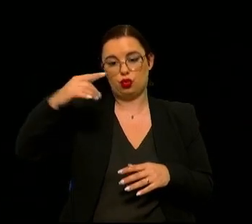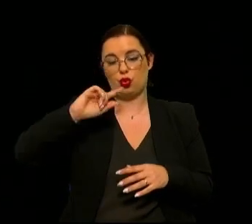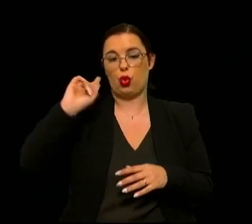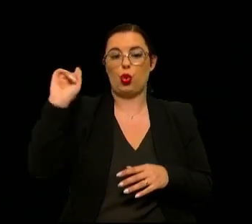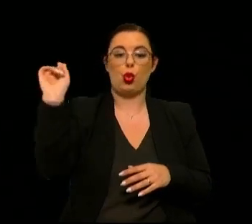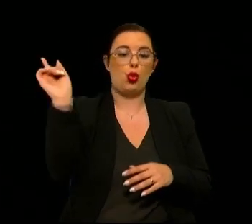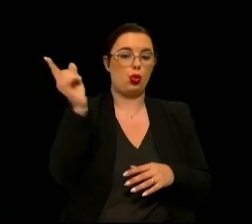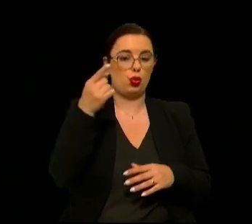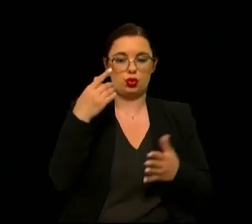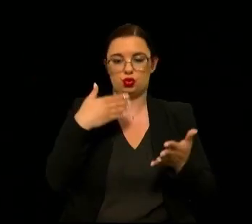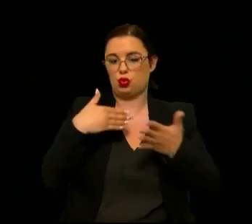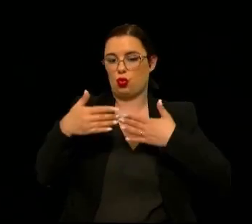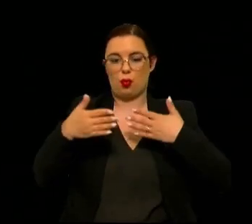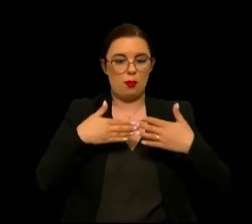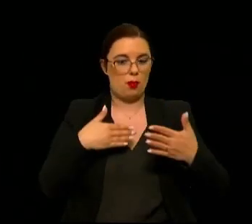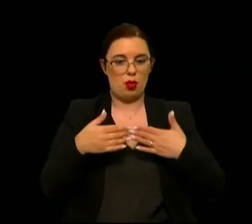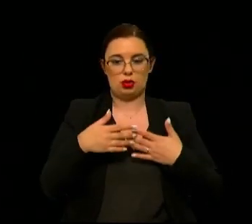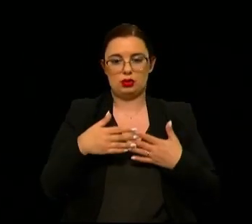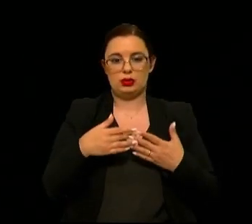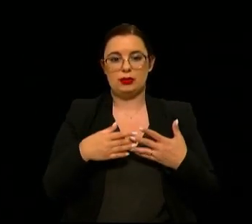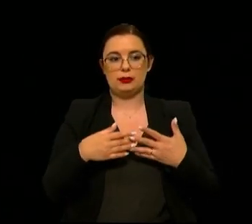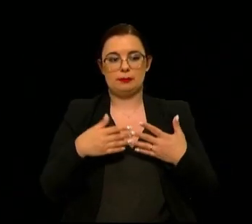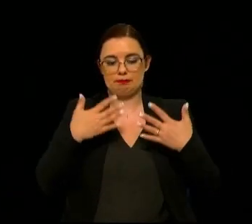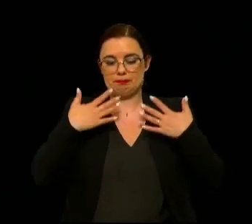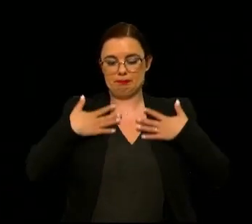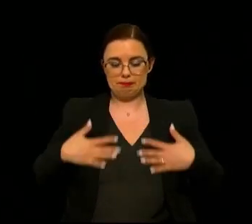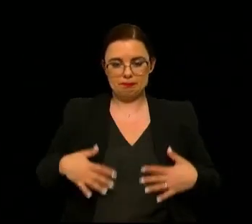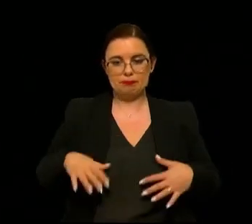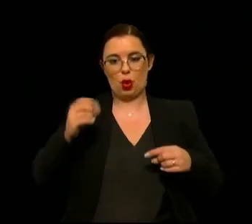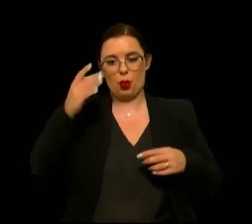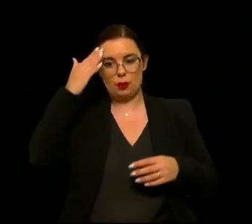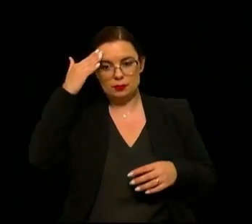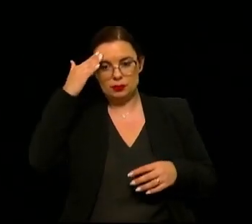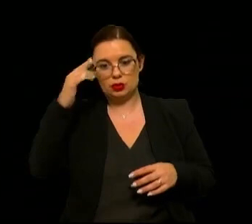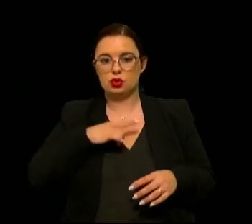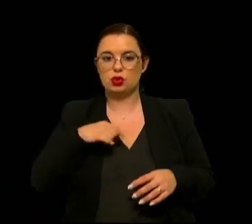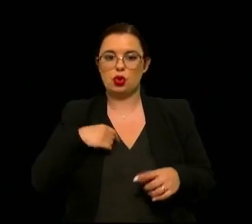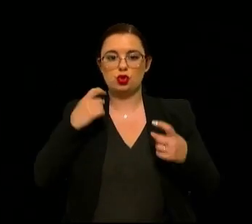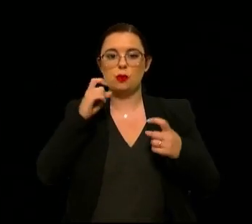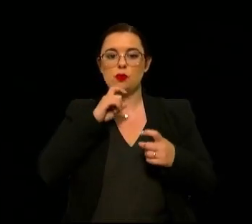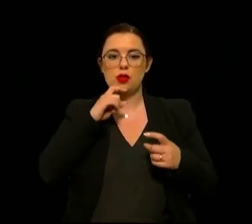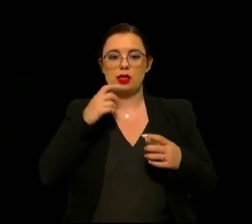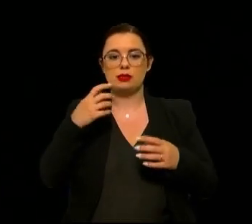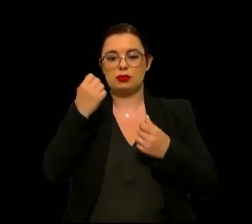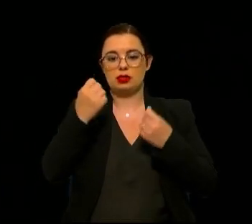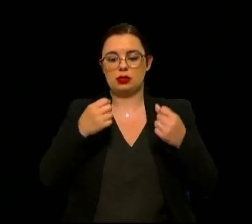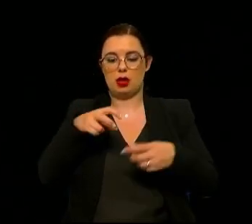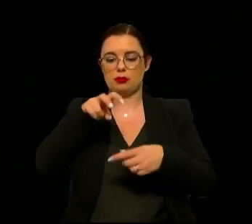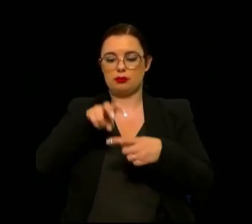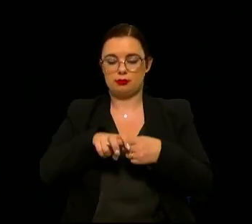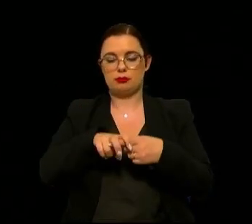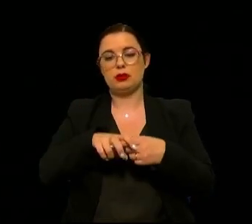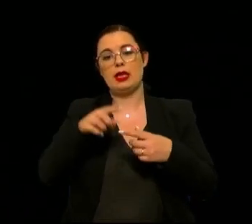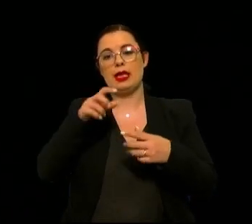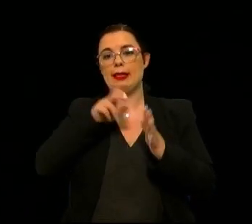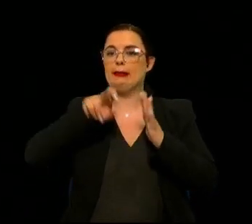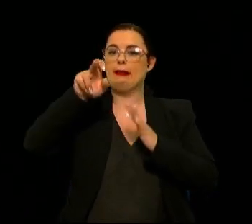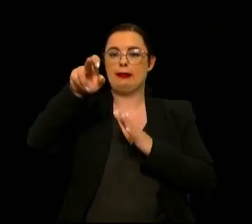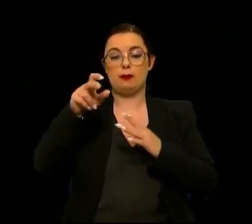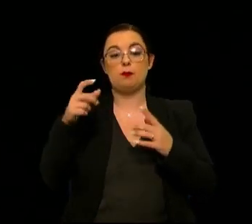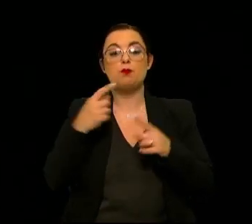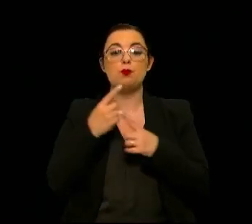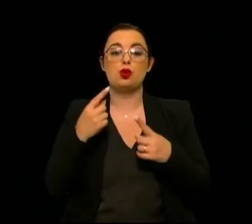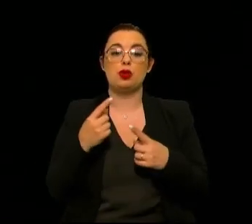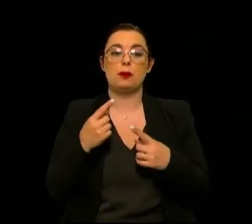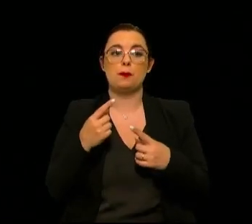nós independentemente das nossas condições físicas e mentais pudéssemos entrar dentro do veículo e ser usados a algum sítio portanto sem dúvida